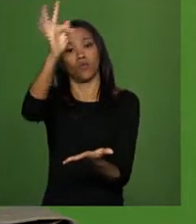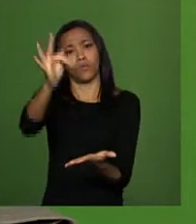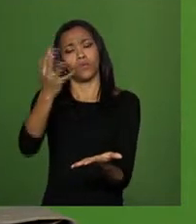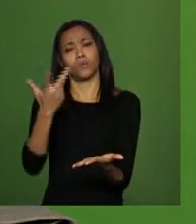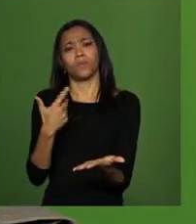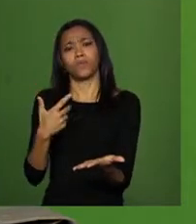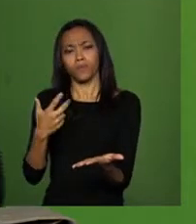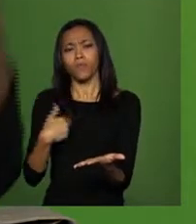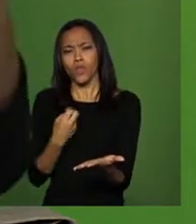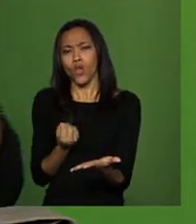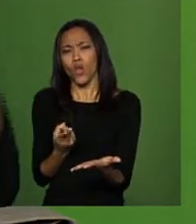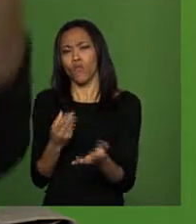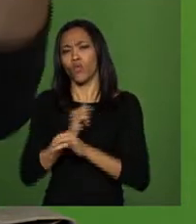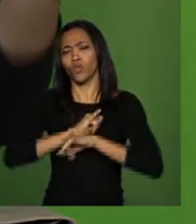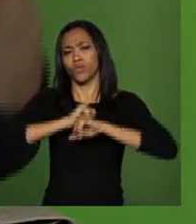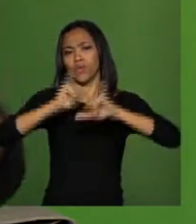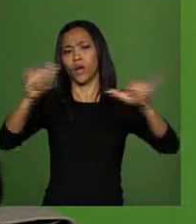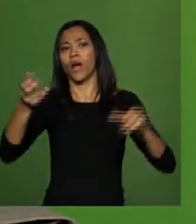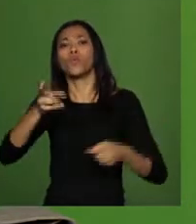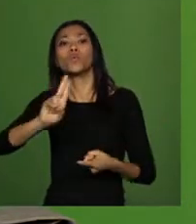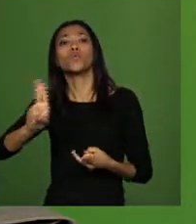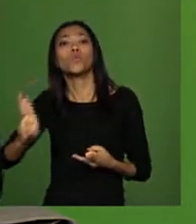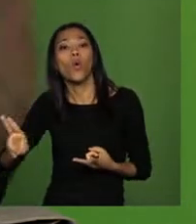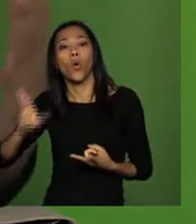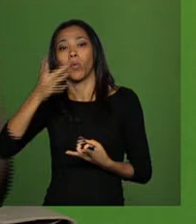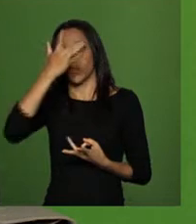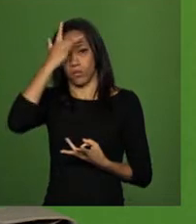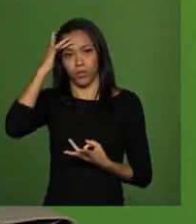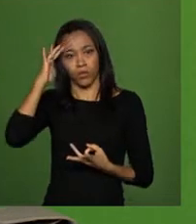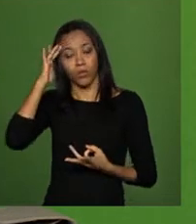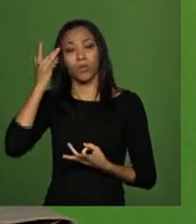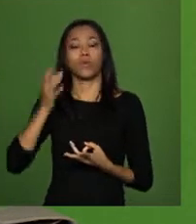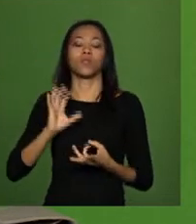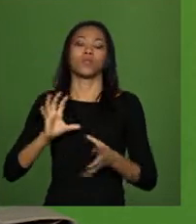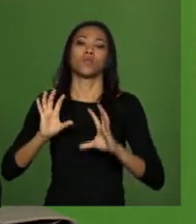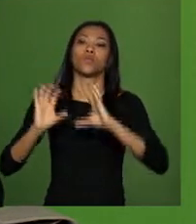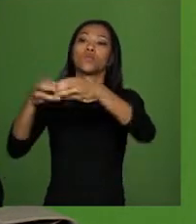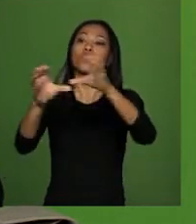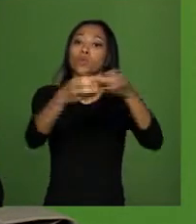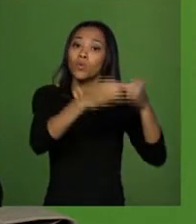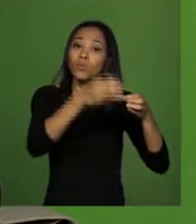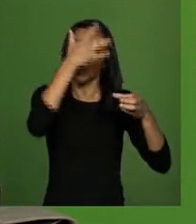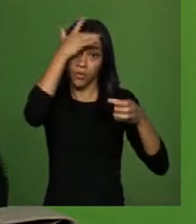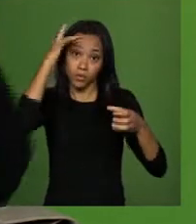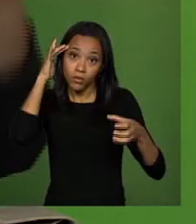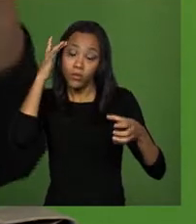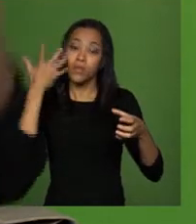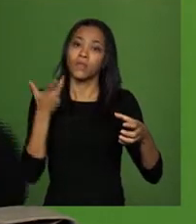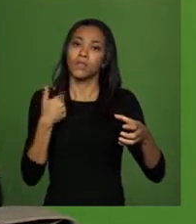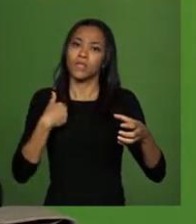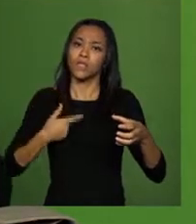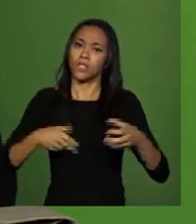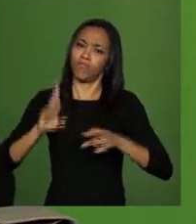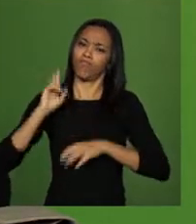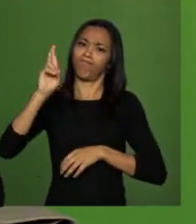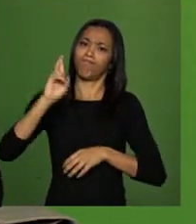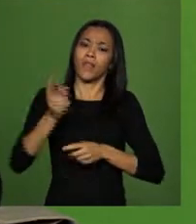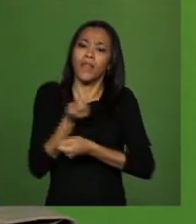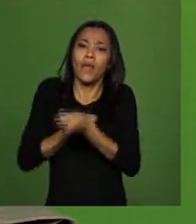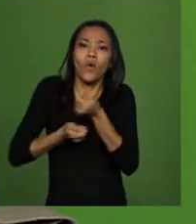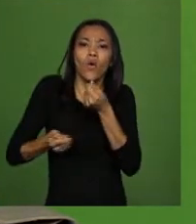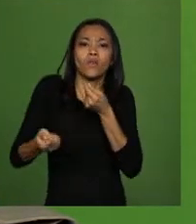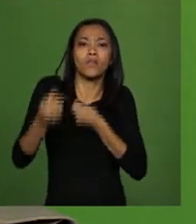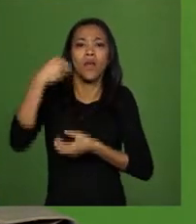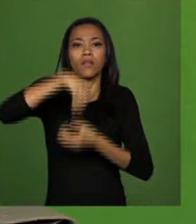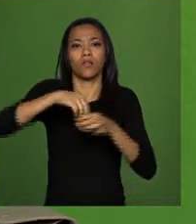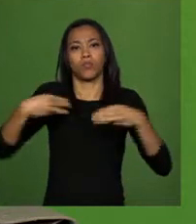do governo, que eu vou divulgar os nomes, os e-mails, as promessas de todo mundo, de muita gente que foi para dentro do Ministério do Meio Ambiente, negociar e depois diz